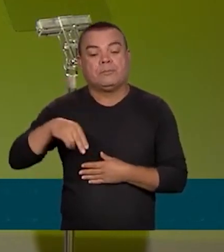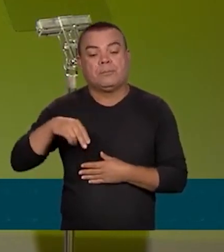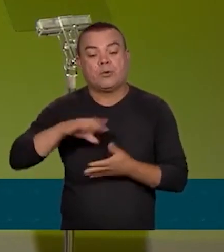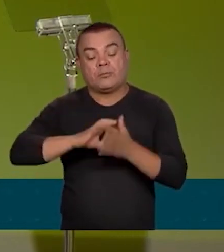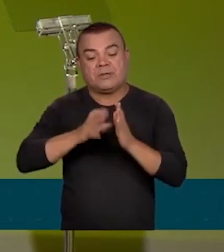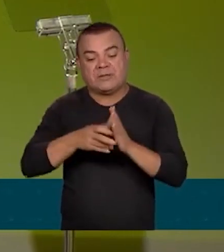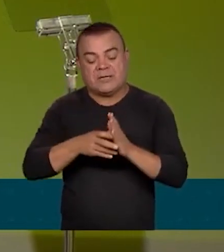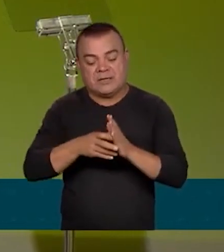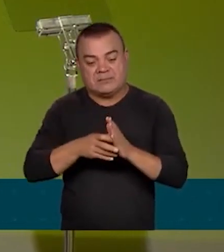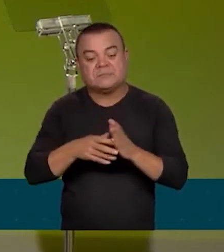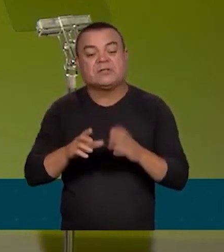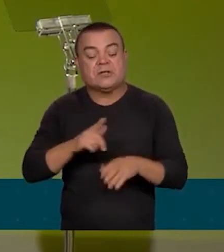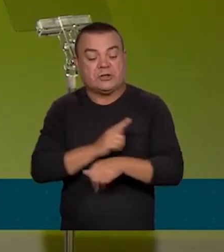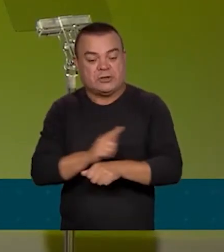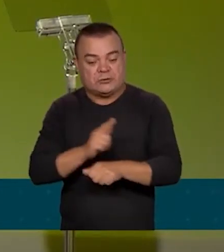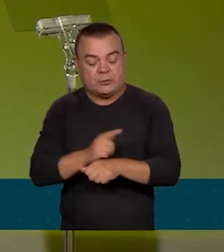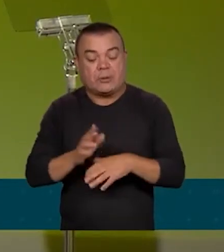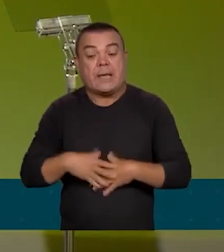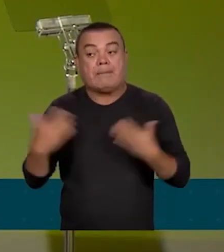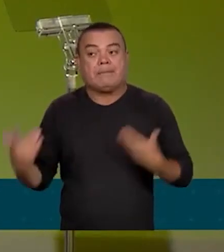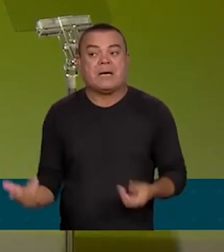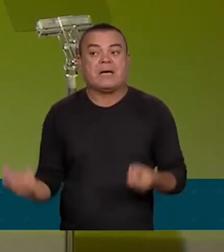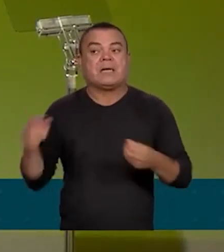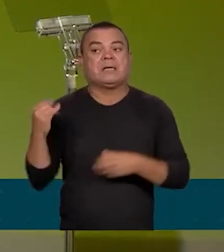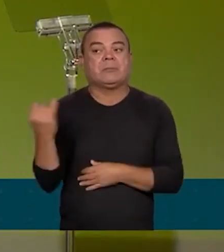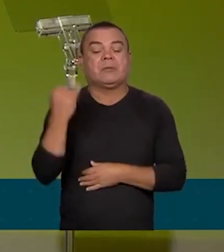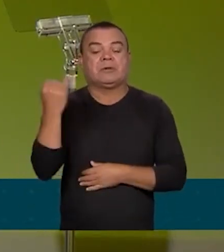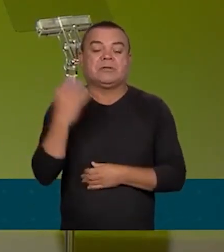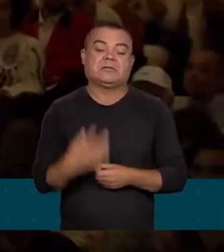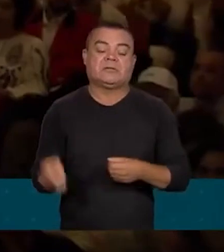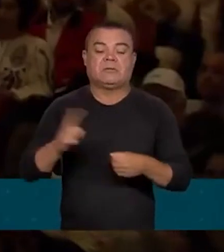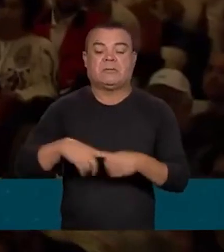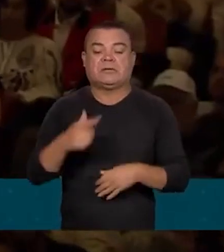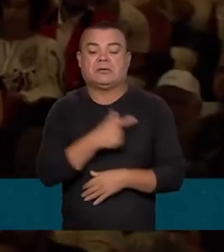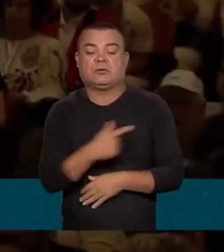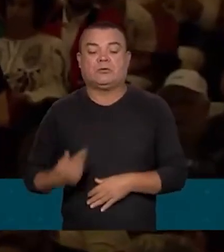importante de retomada desse governo.